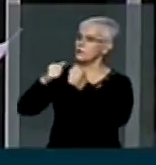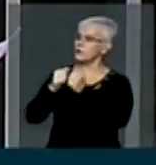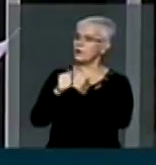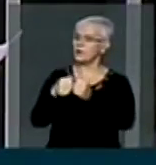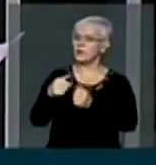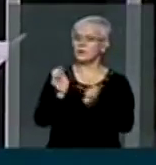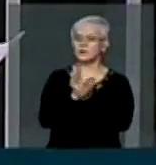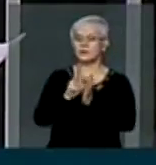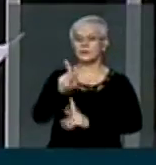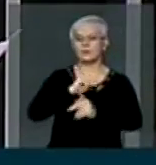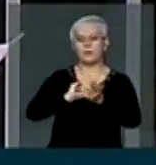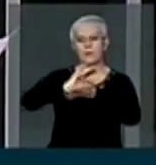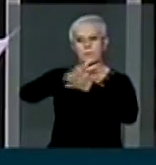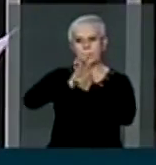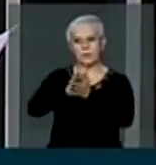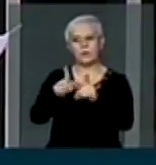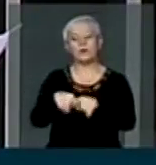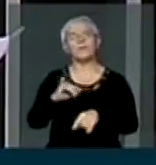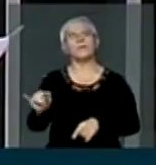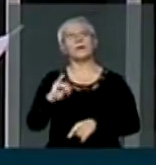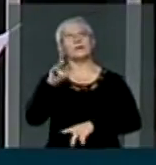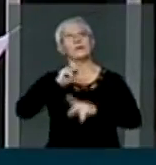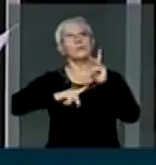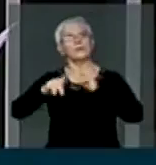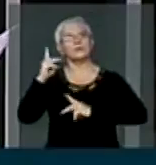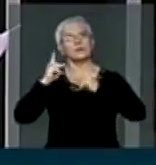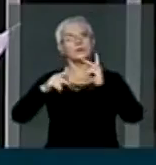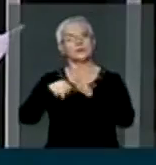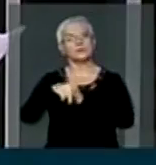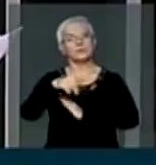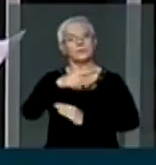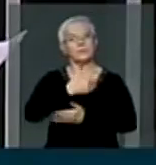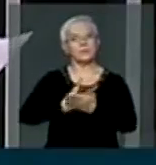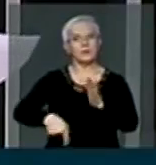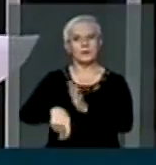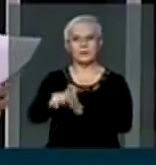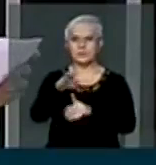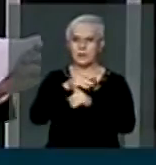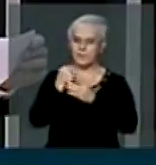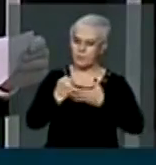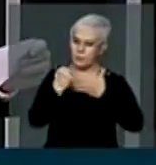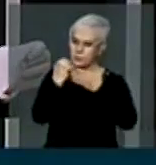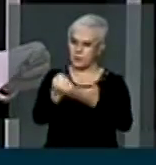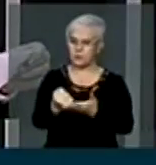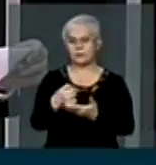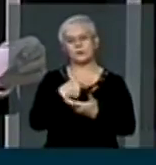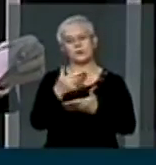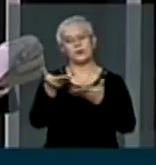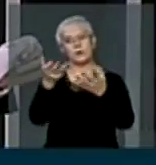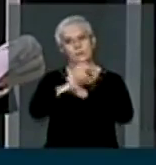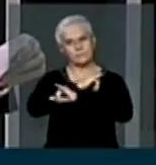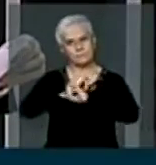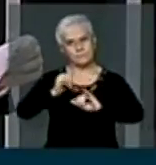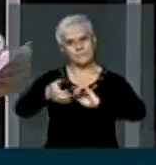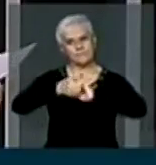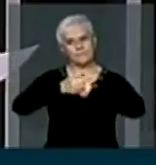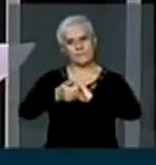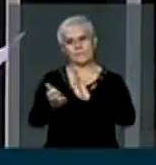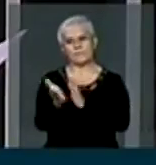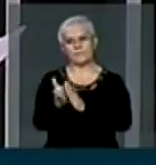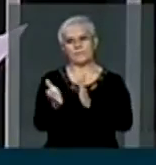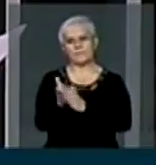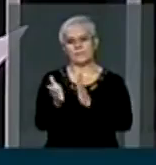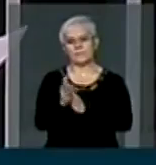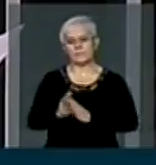os excluídos, com uma importante política pública social. Então, novamente, senhor presidente, gostaria de deixar aqui meus parabéns